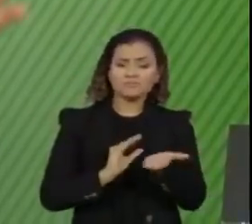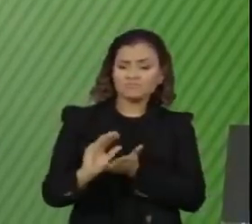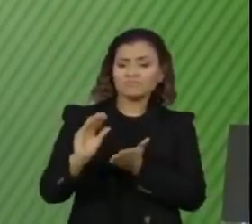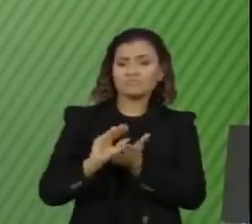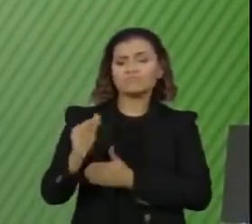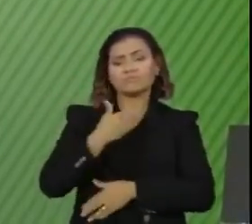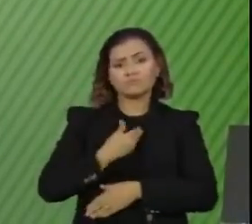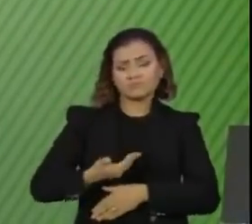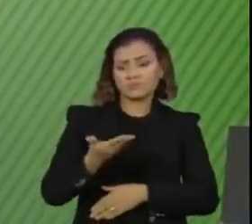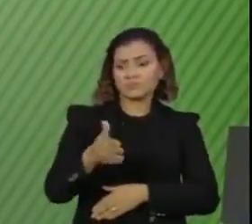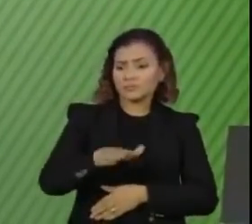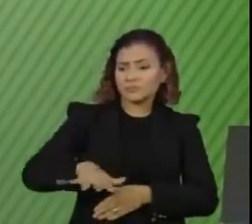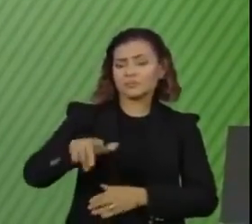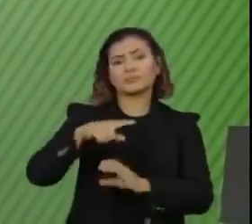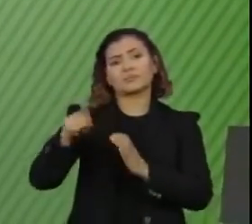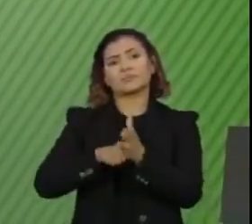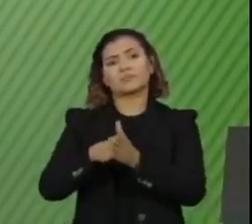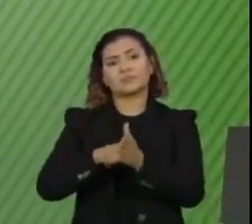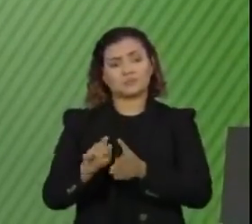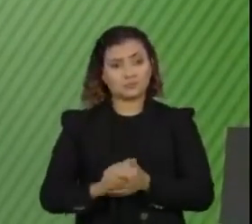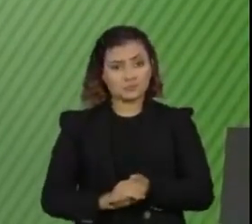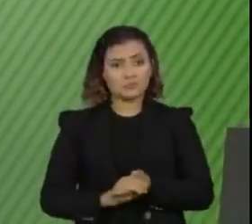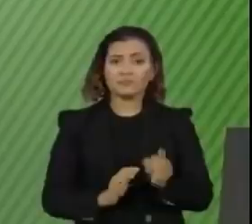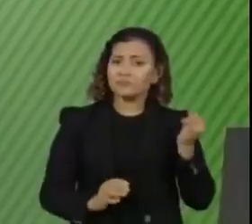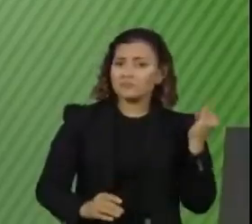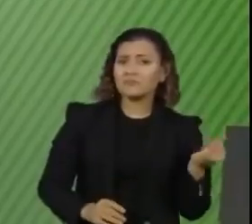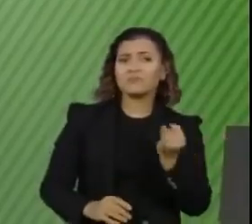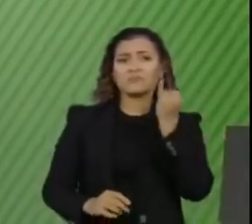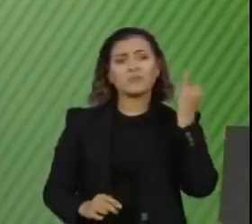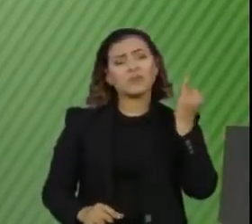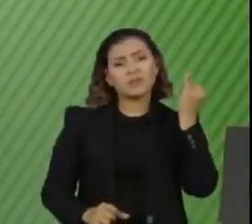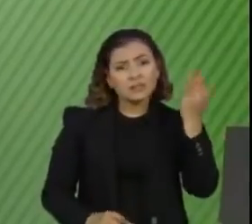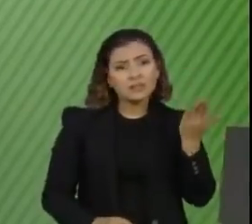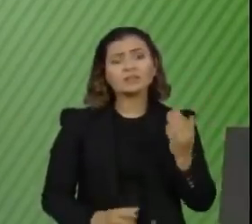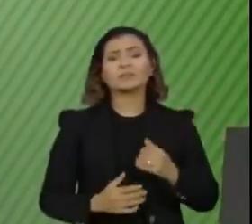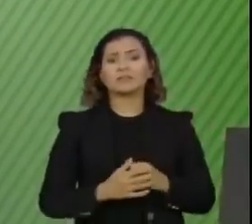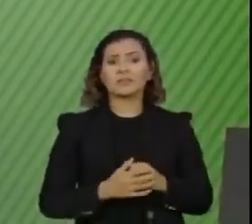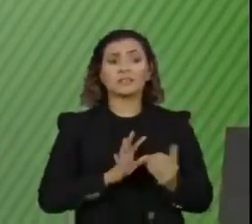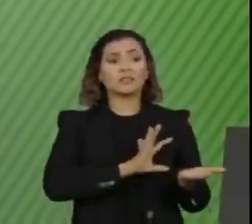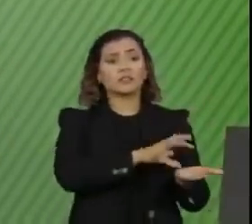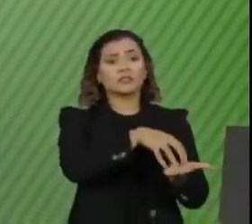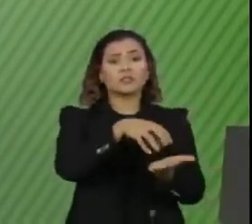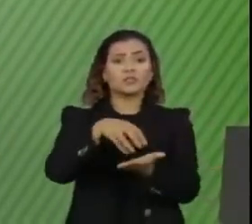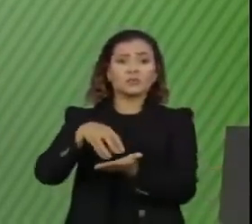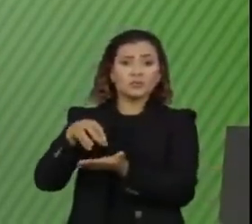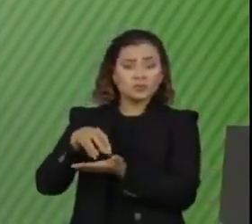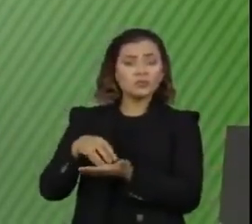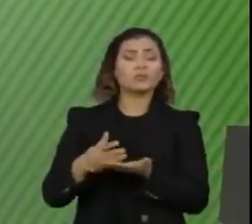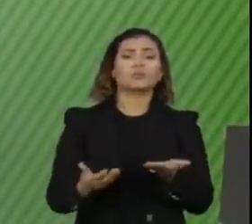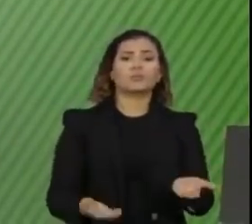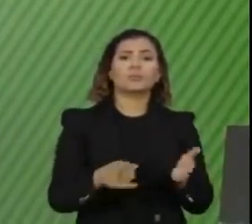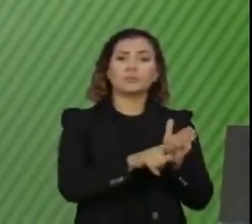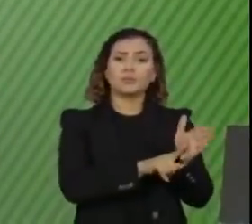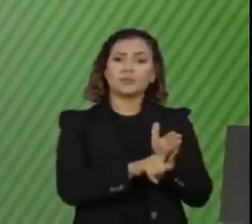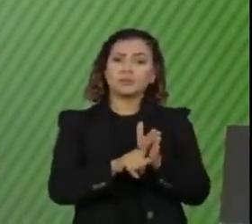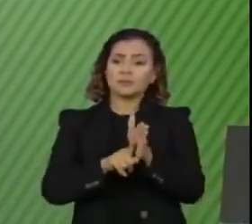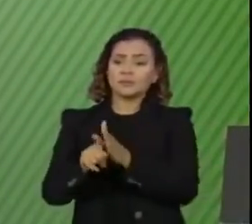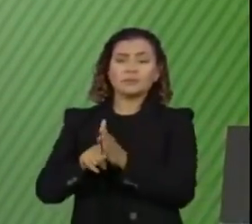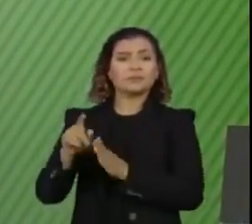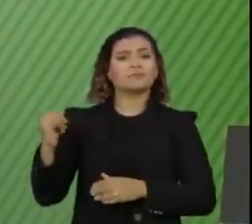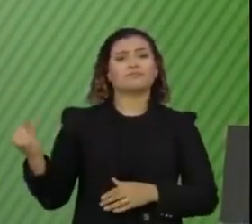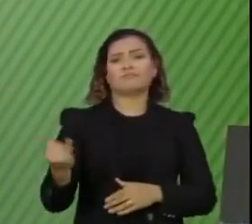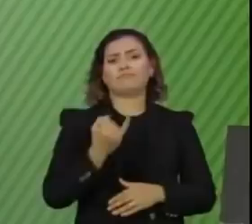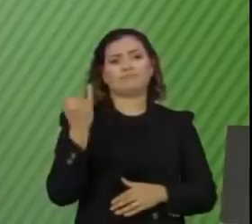público em ciência, o valor dos institutos, dos nossos institutos de pesquisa, é